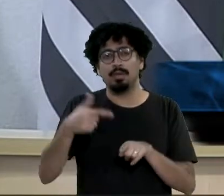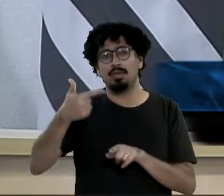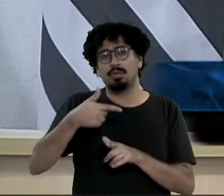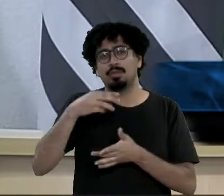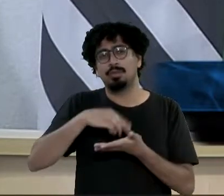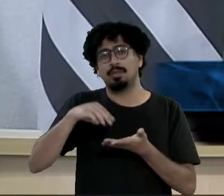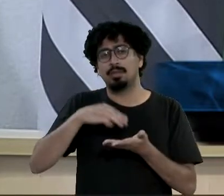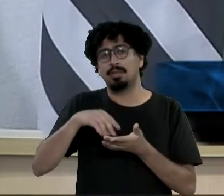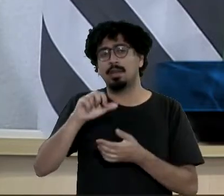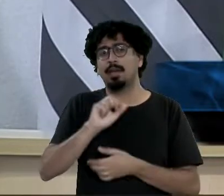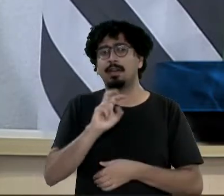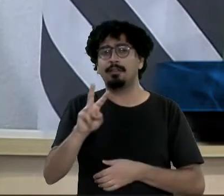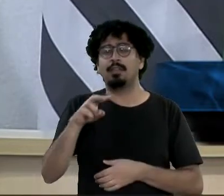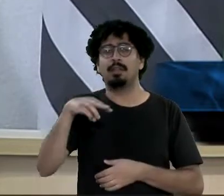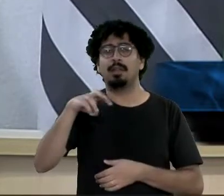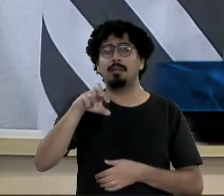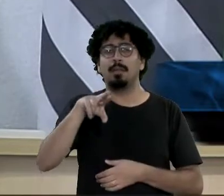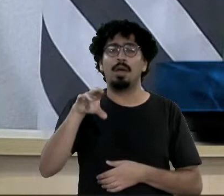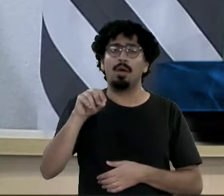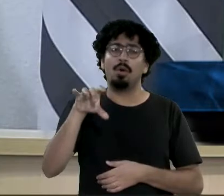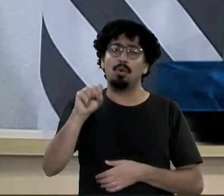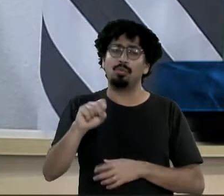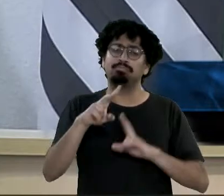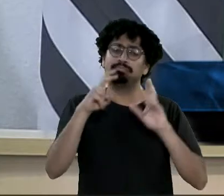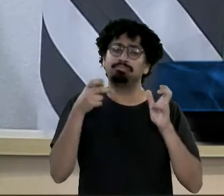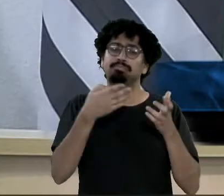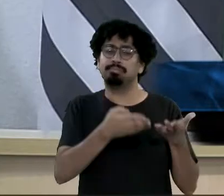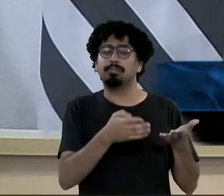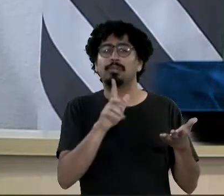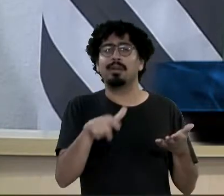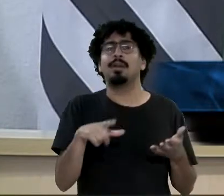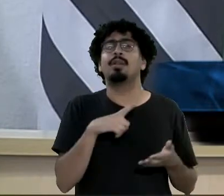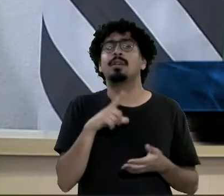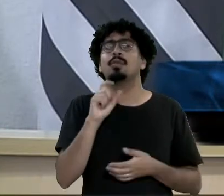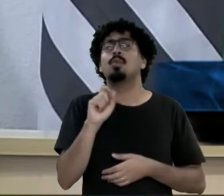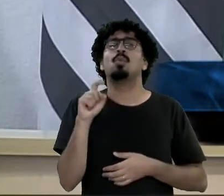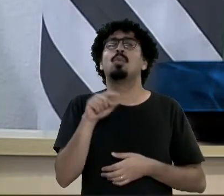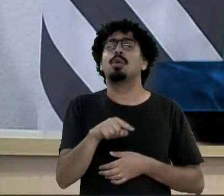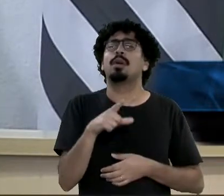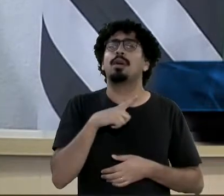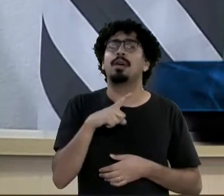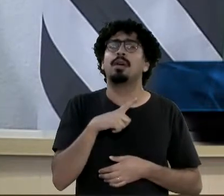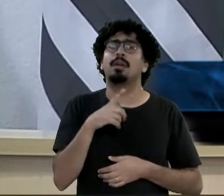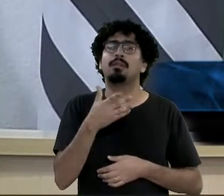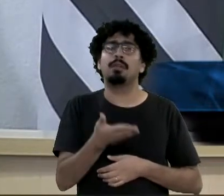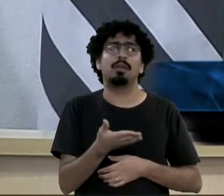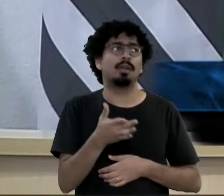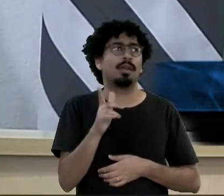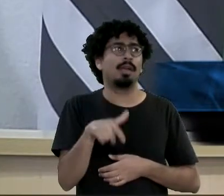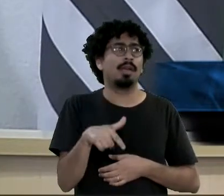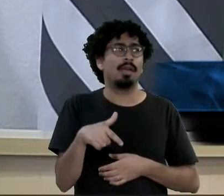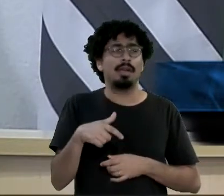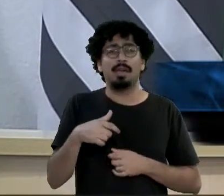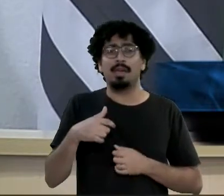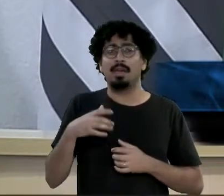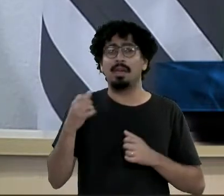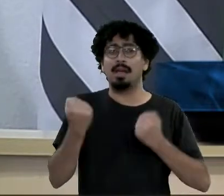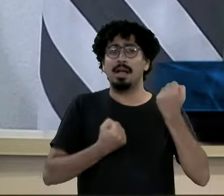velocidade em algumas avenidas da cidade. A Avenida Marroco se tornou ali uma pista de alta velocidade.